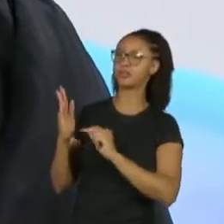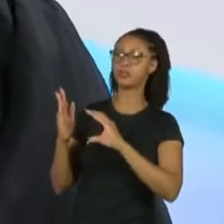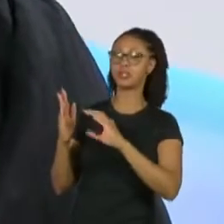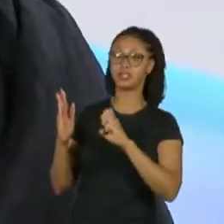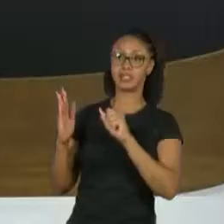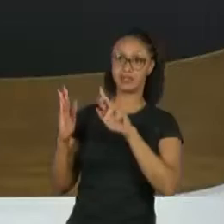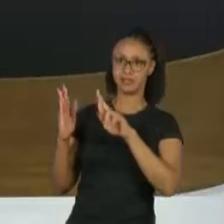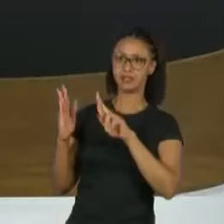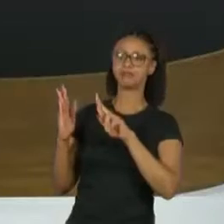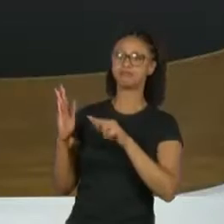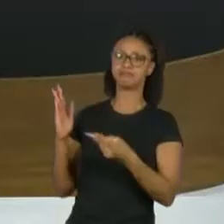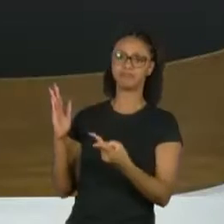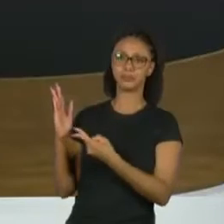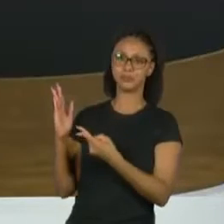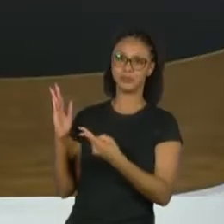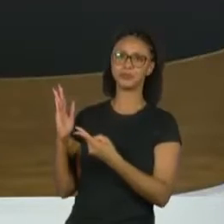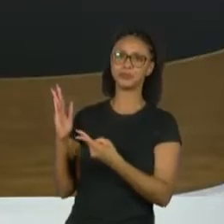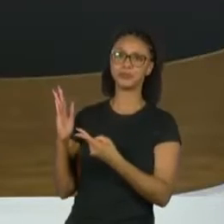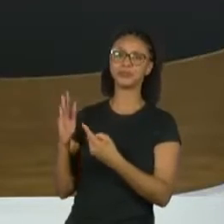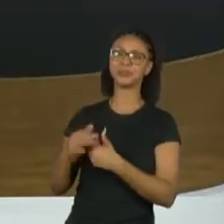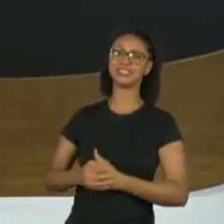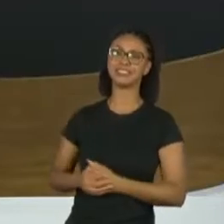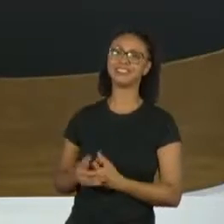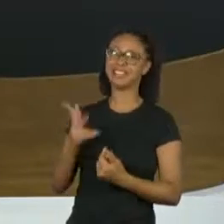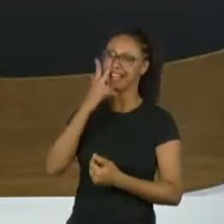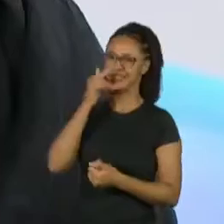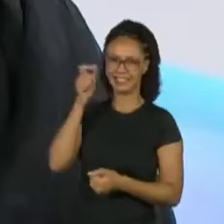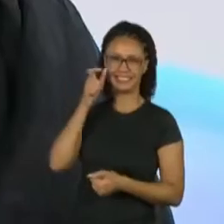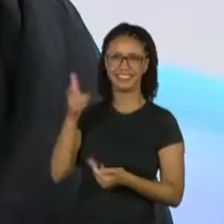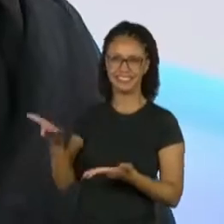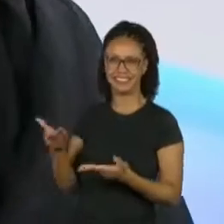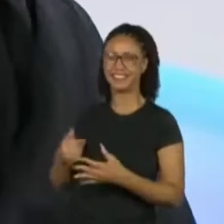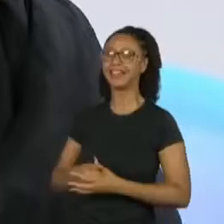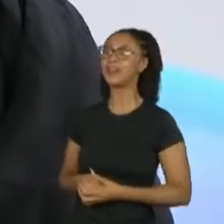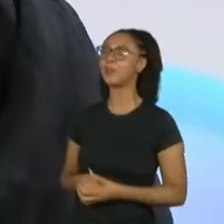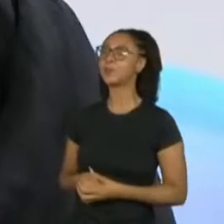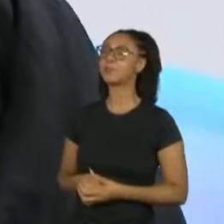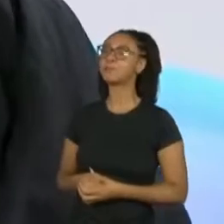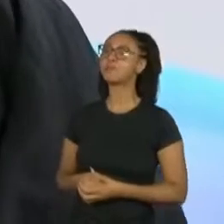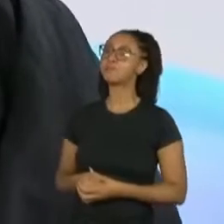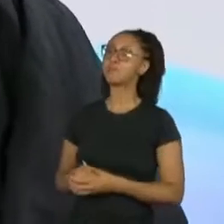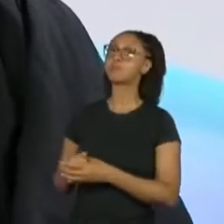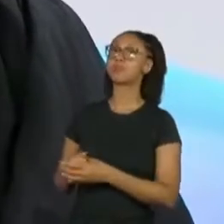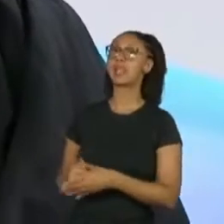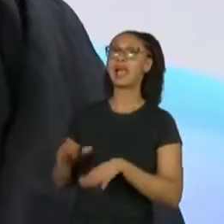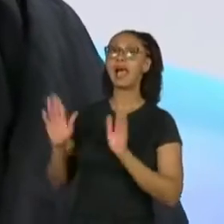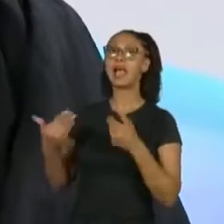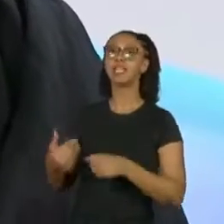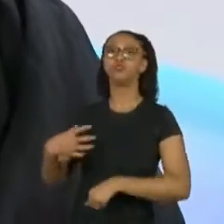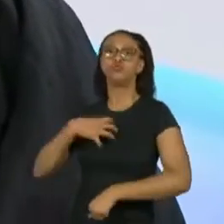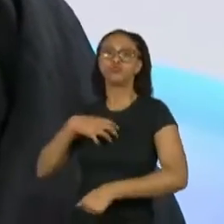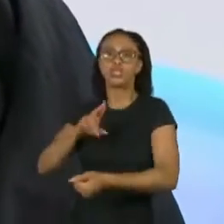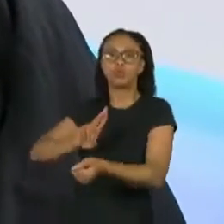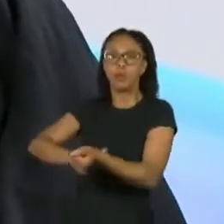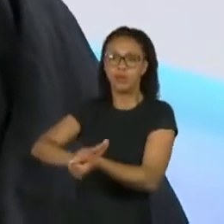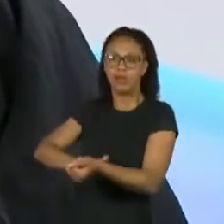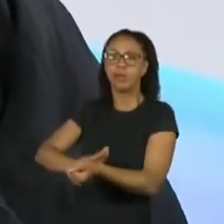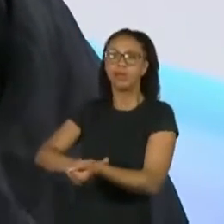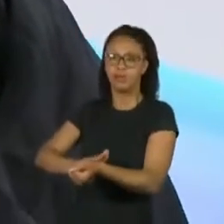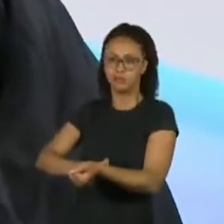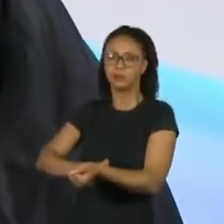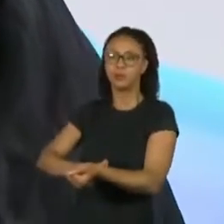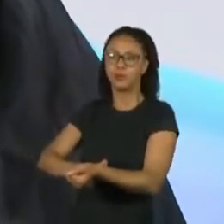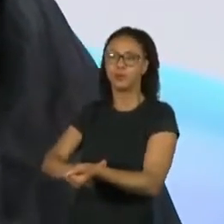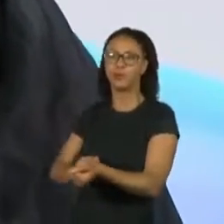Lacerda, está até aqui nos prestigiando. E aí quando veio esse ritmo, o